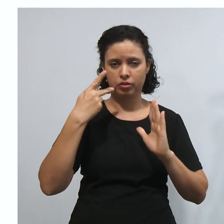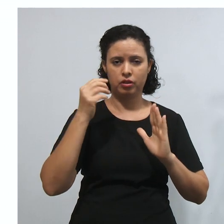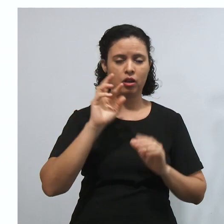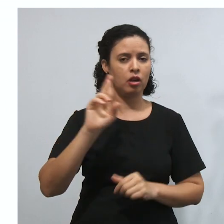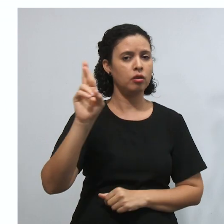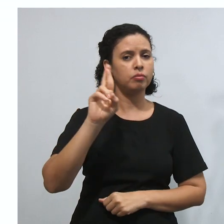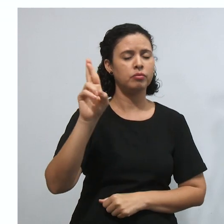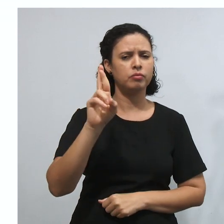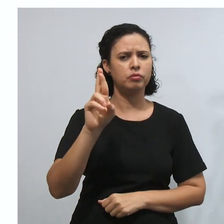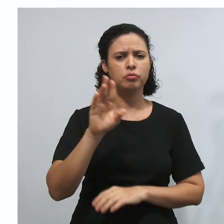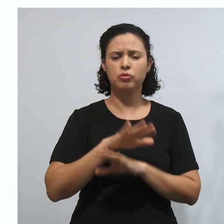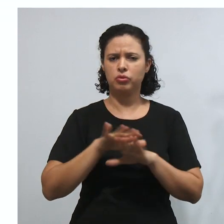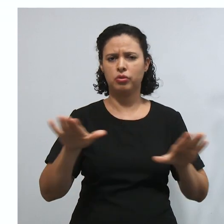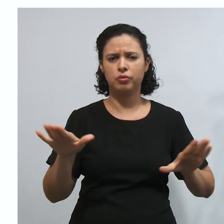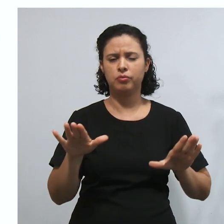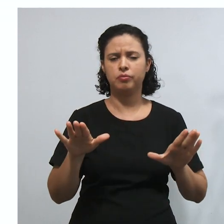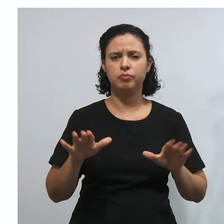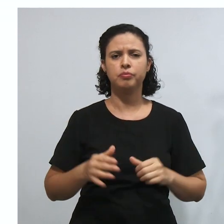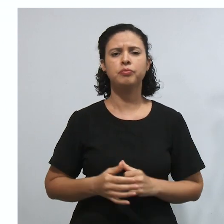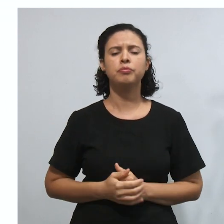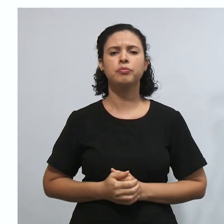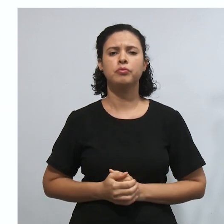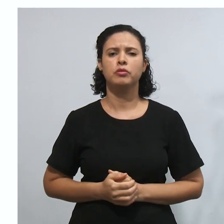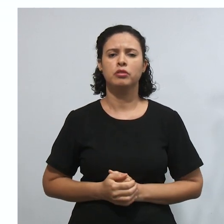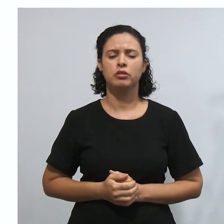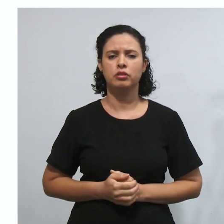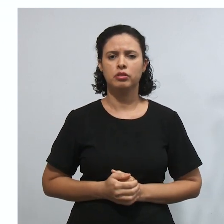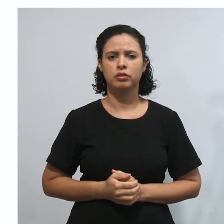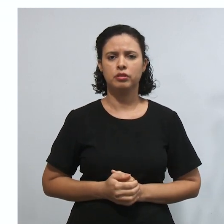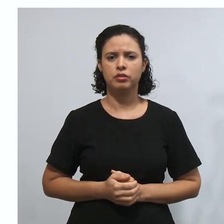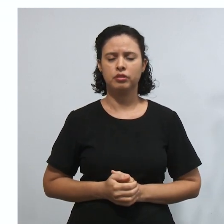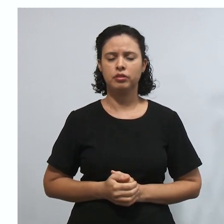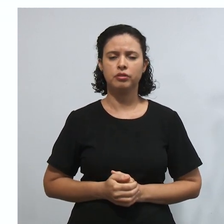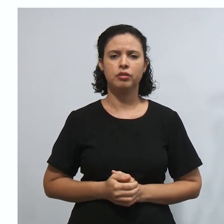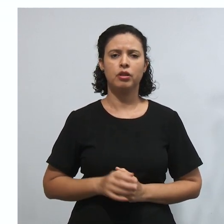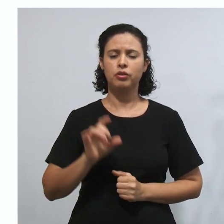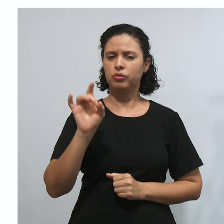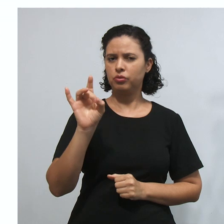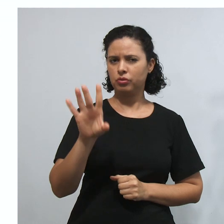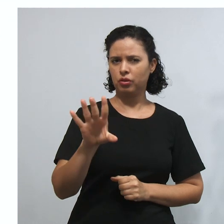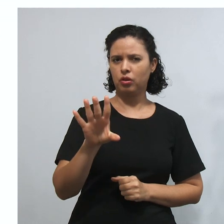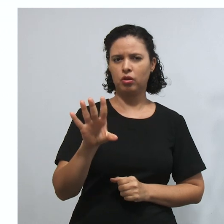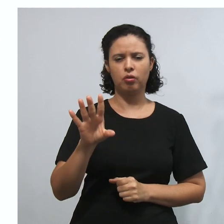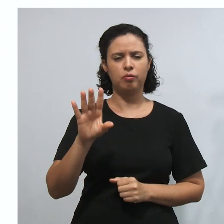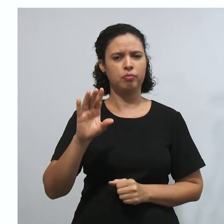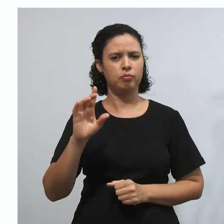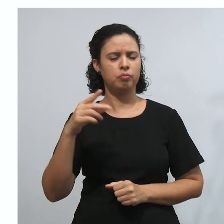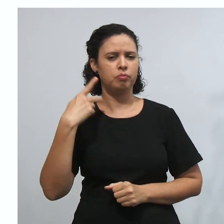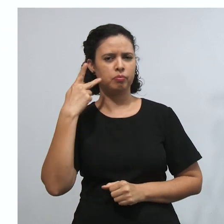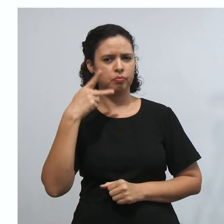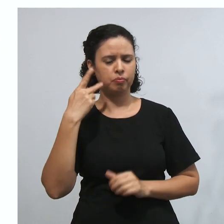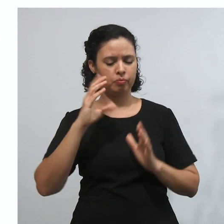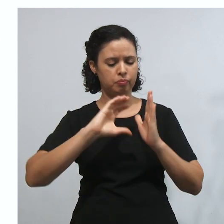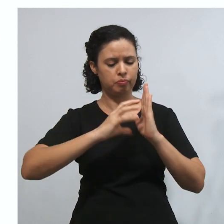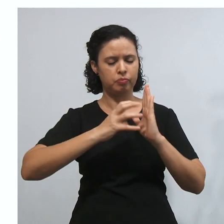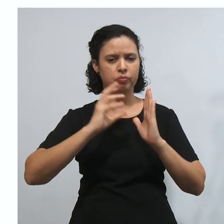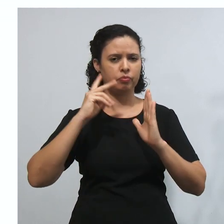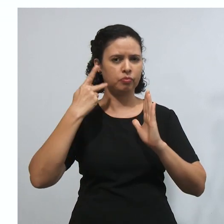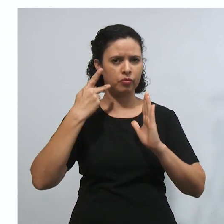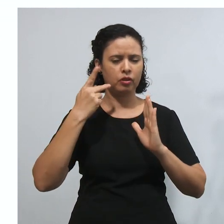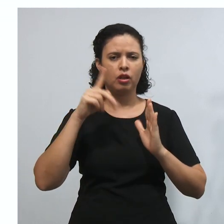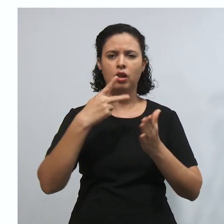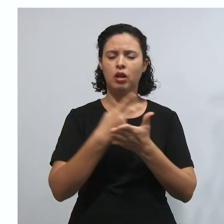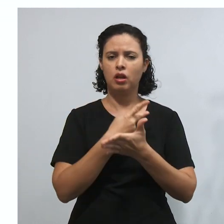Aí, e ponto. Essa questão, sendo abordada dessa forma, ela vai estar incorreta. Por quê?